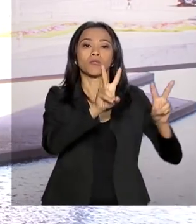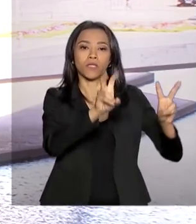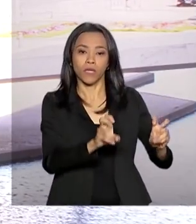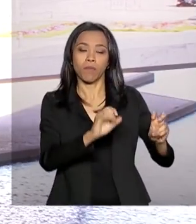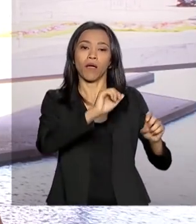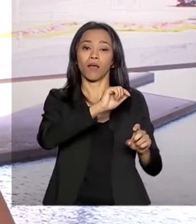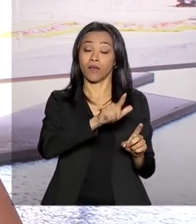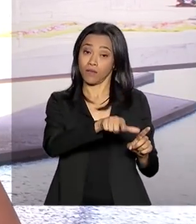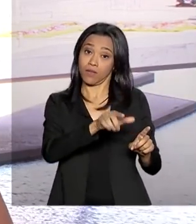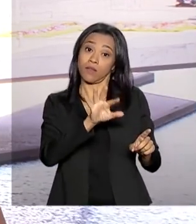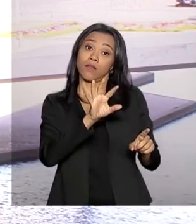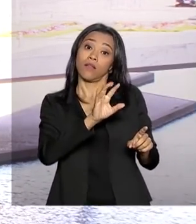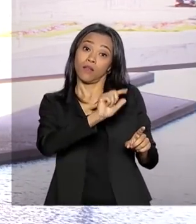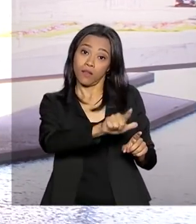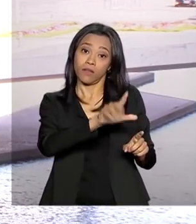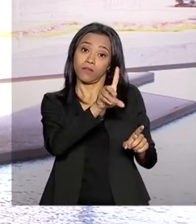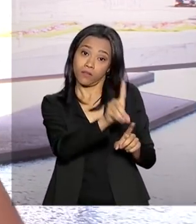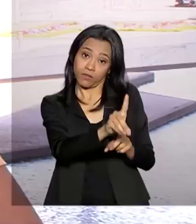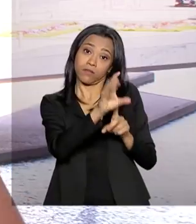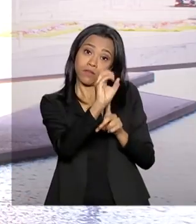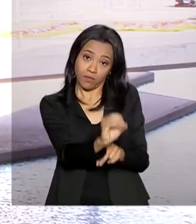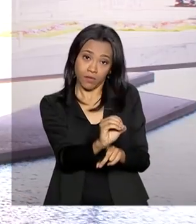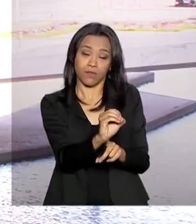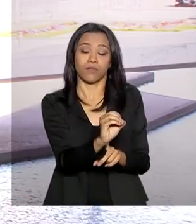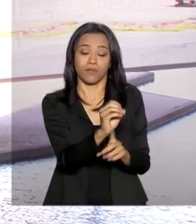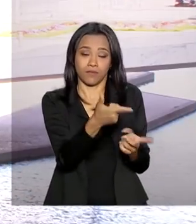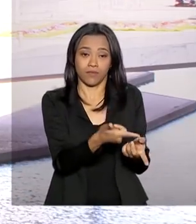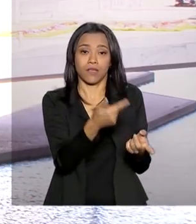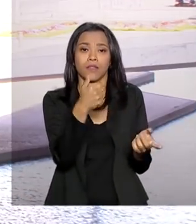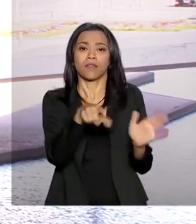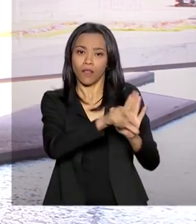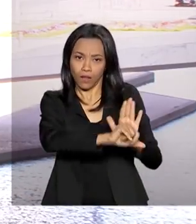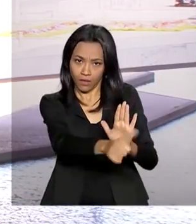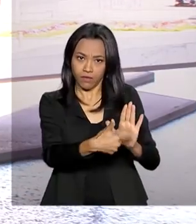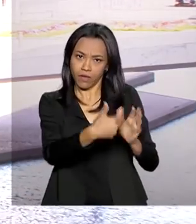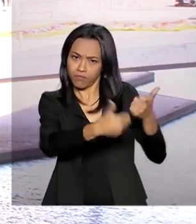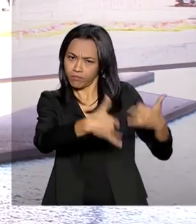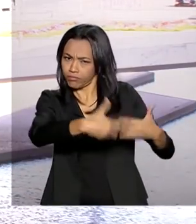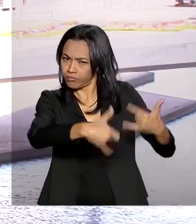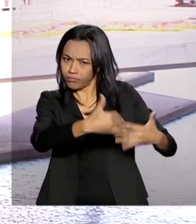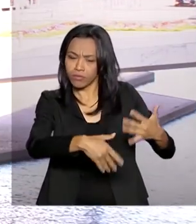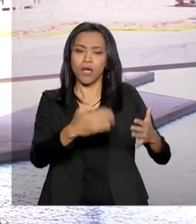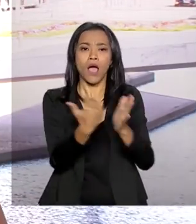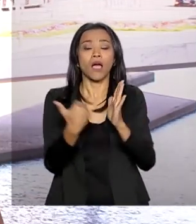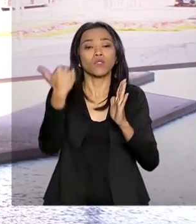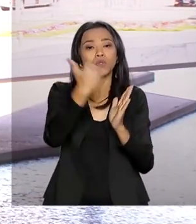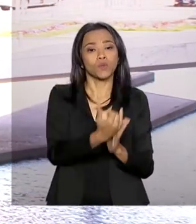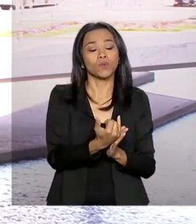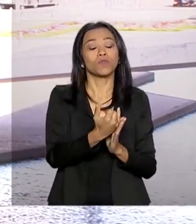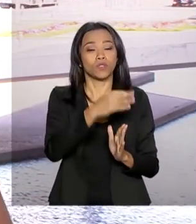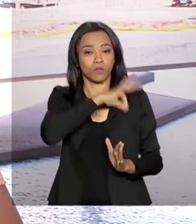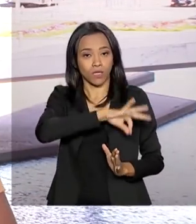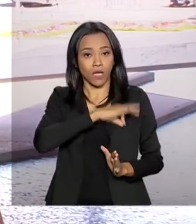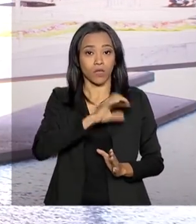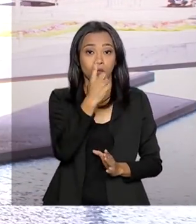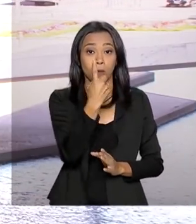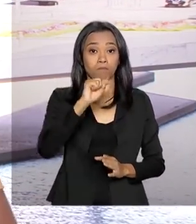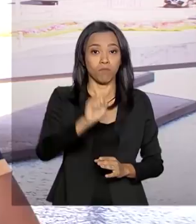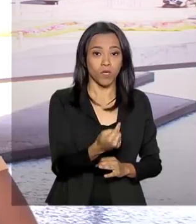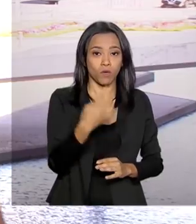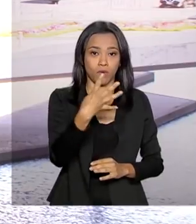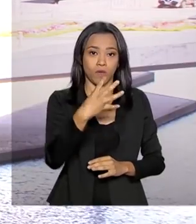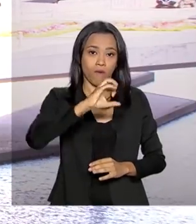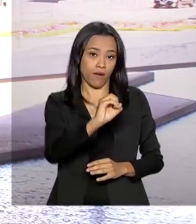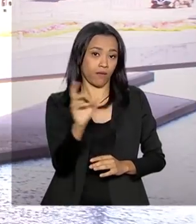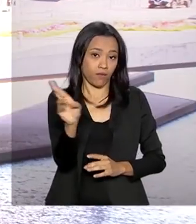para 2020. Entre outros pontos, nessa proposta prevê reajuste do salário mínimo para R$.040,00, sem ganho real,